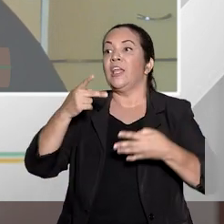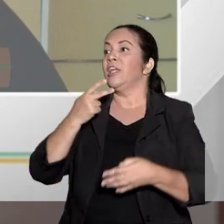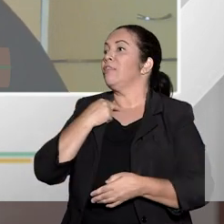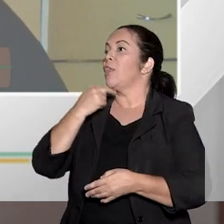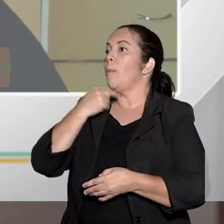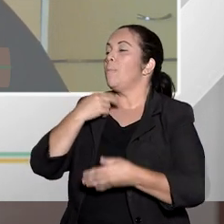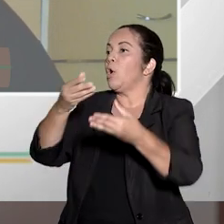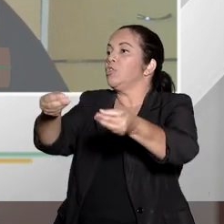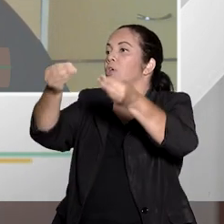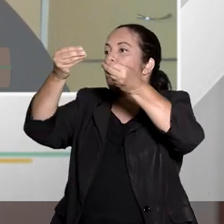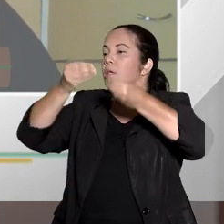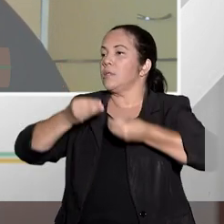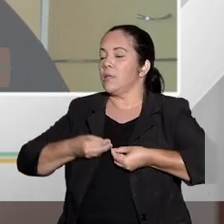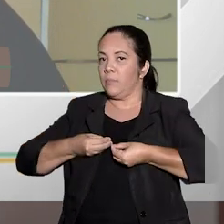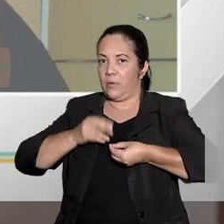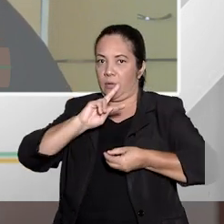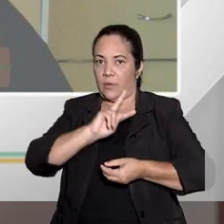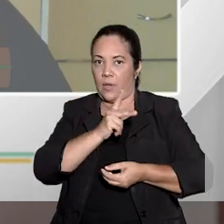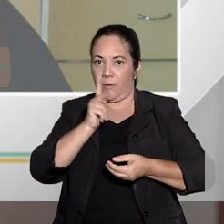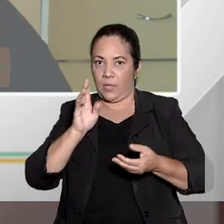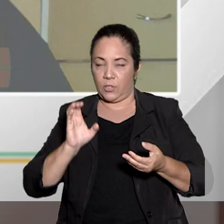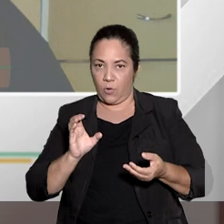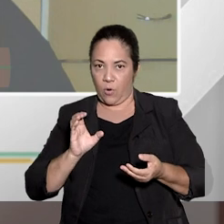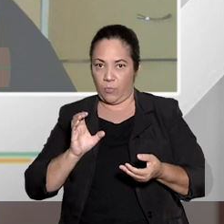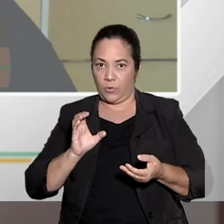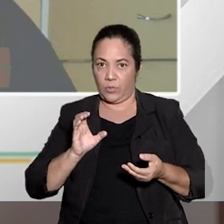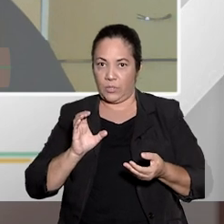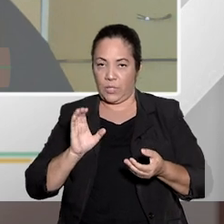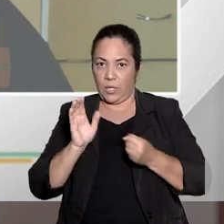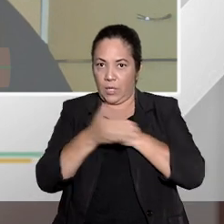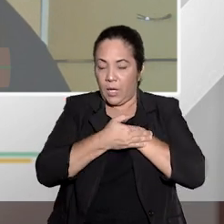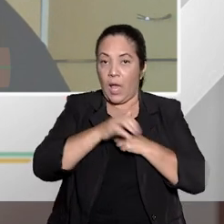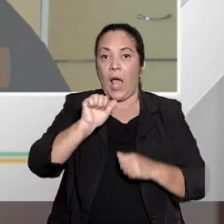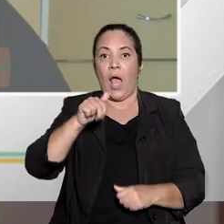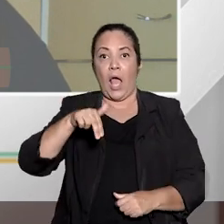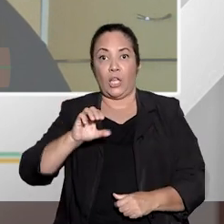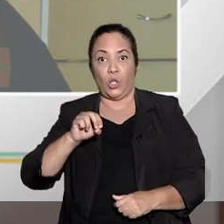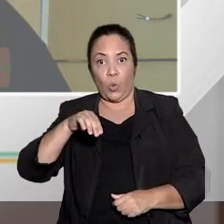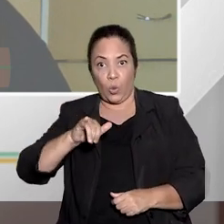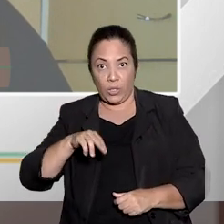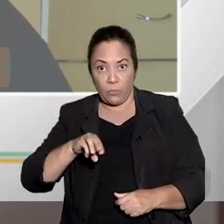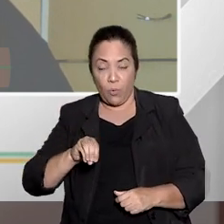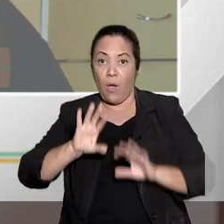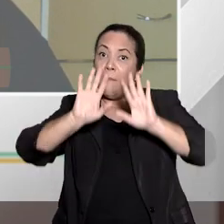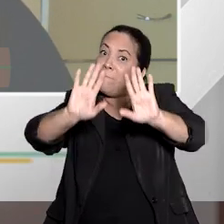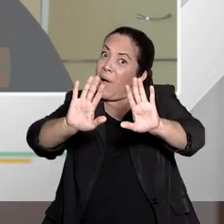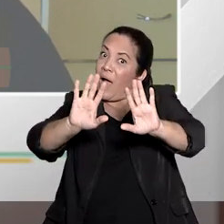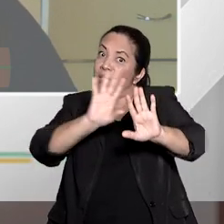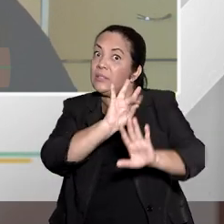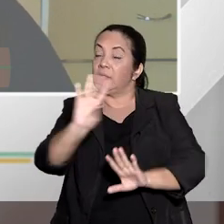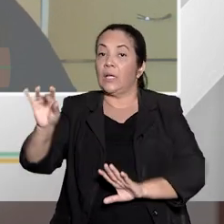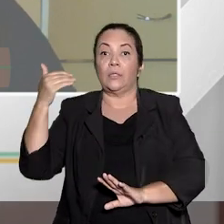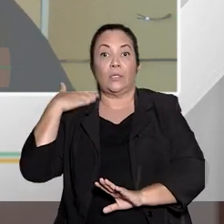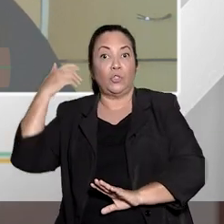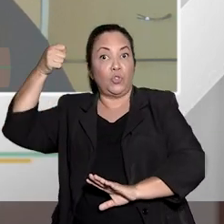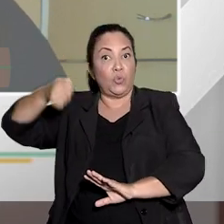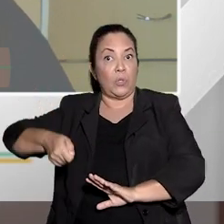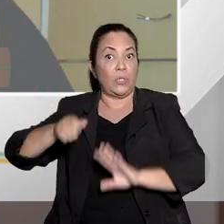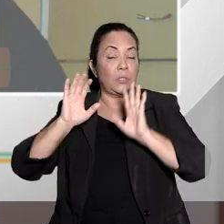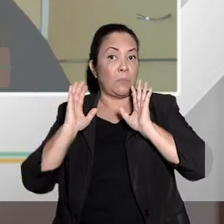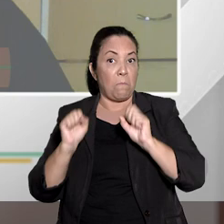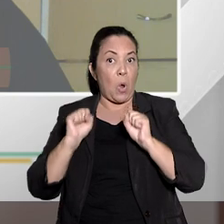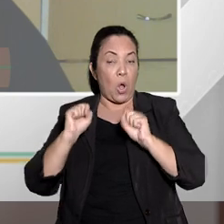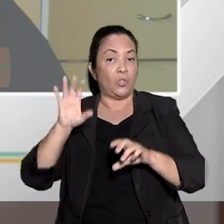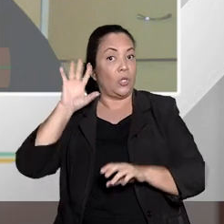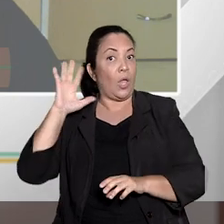habeas corpus apócrifo, anônimo, o tribunal ou o juiz pode conceder de ofício, caso tenha conhecimento